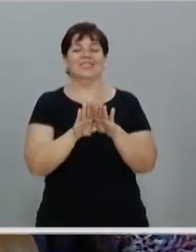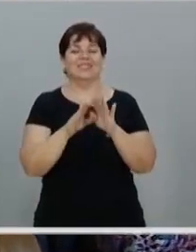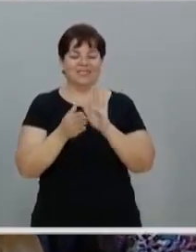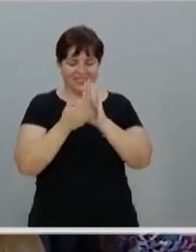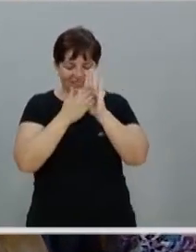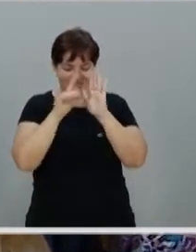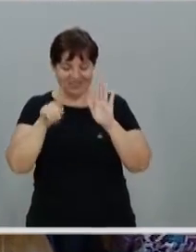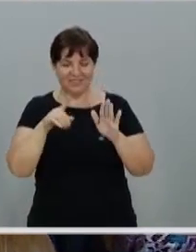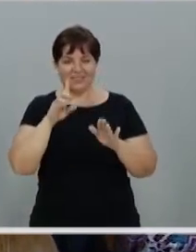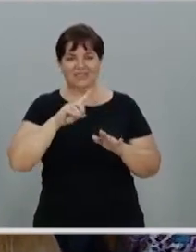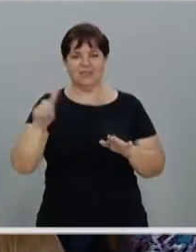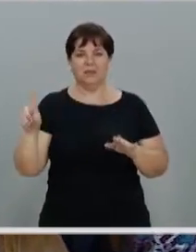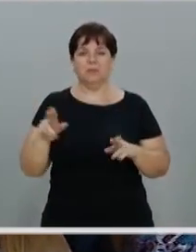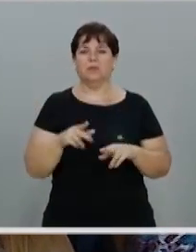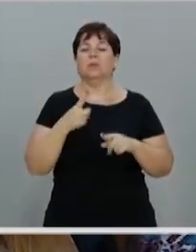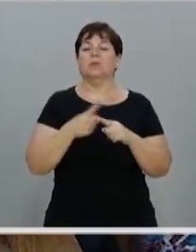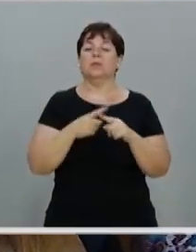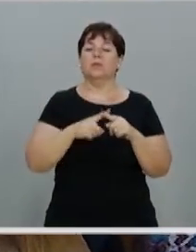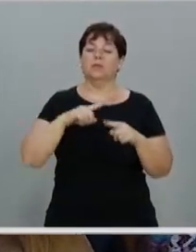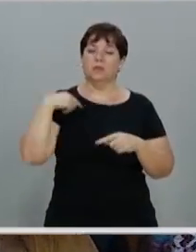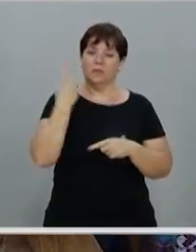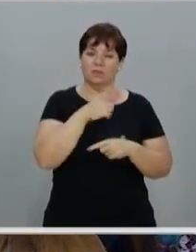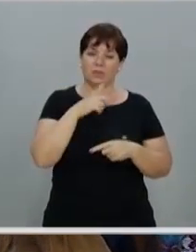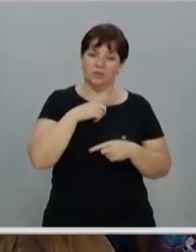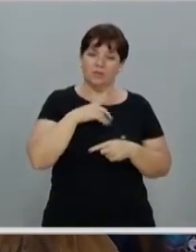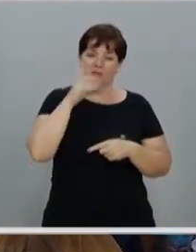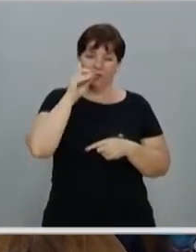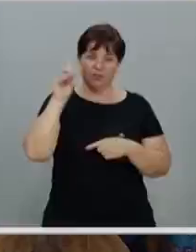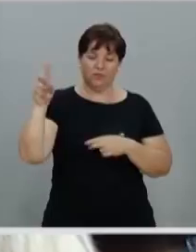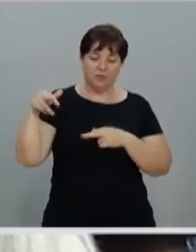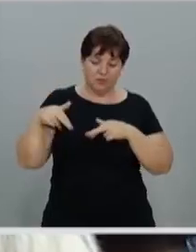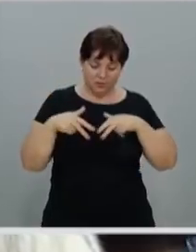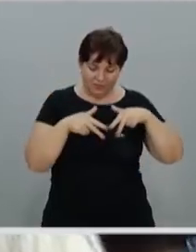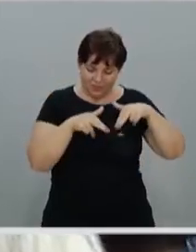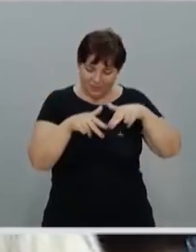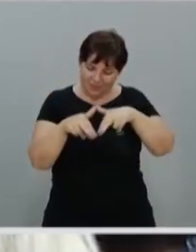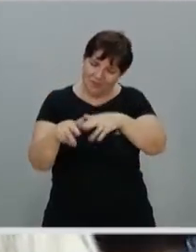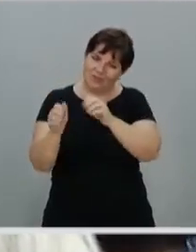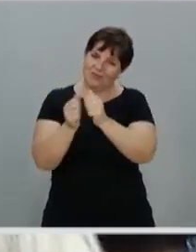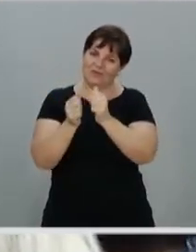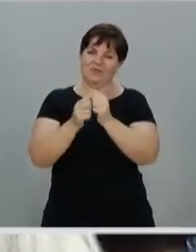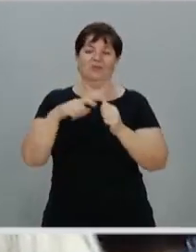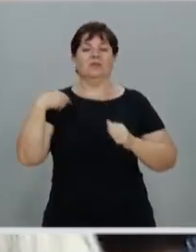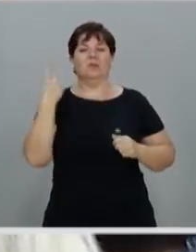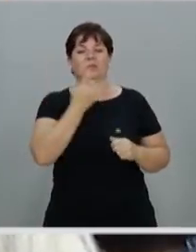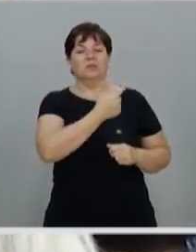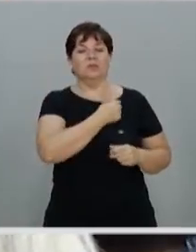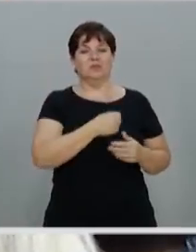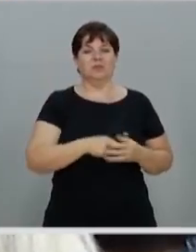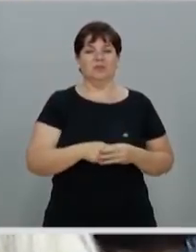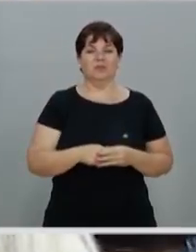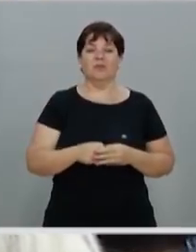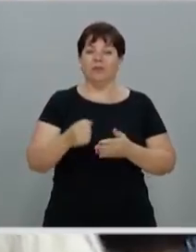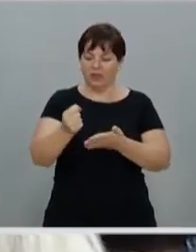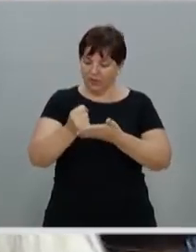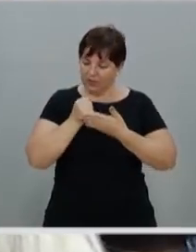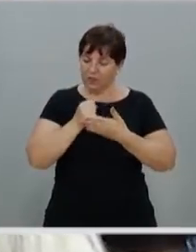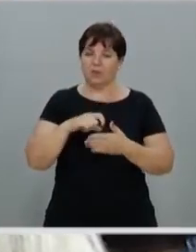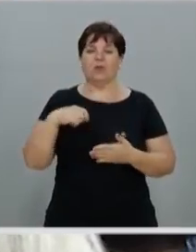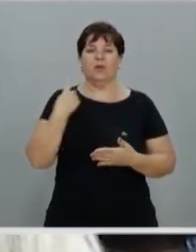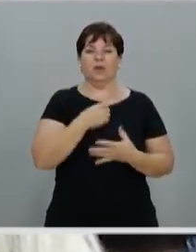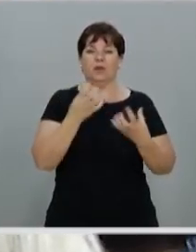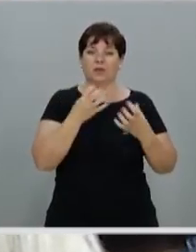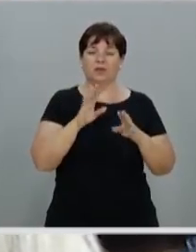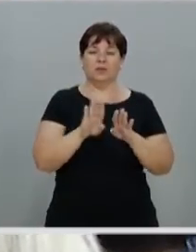seja Deus por isso. Porque nós temos um Deus que caminha com cada um de nós. Que nos ajuda. E que, acima de tudo, nos quer